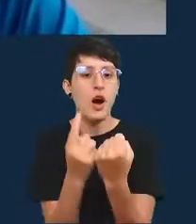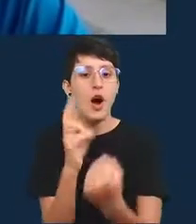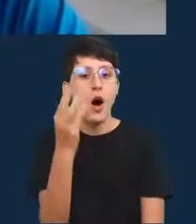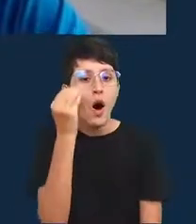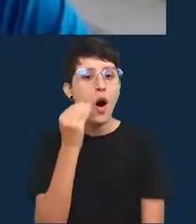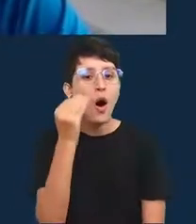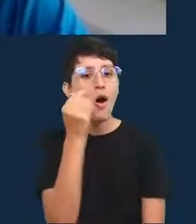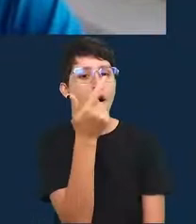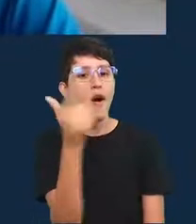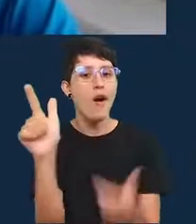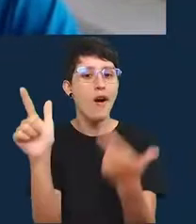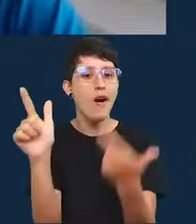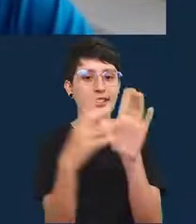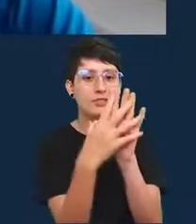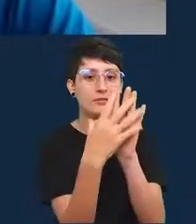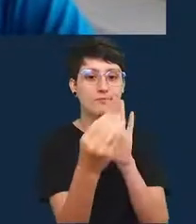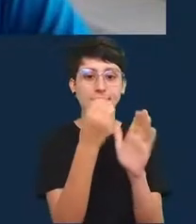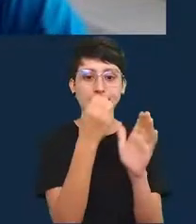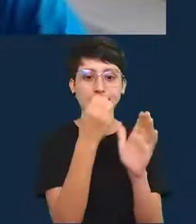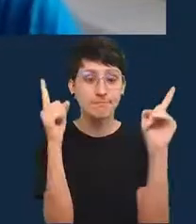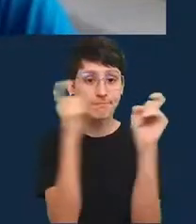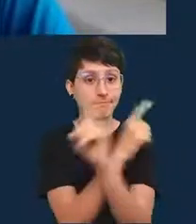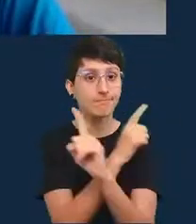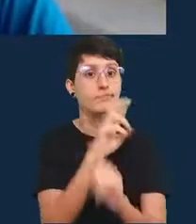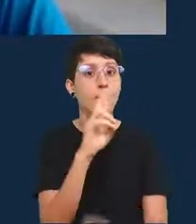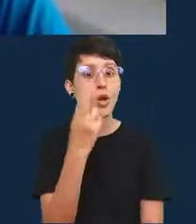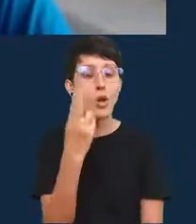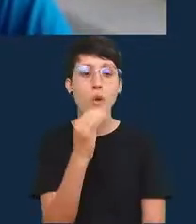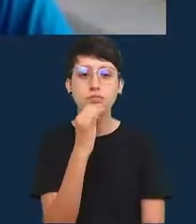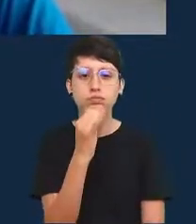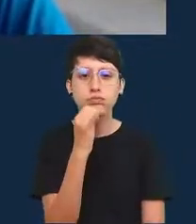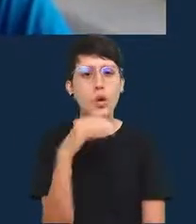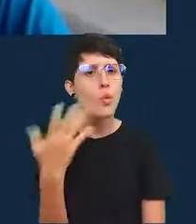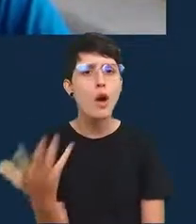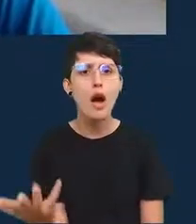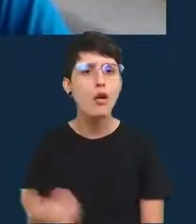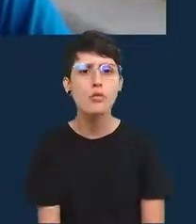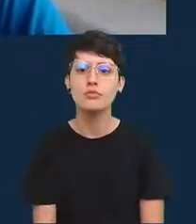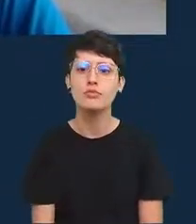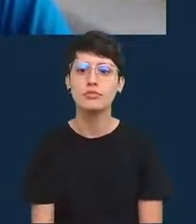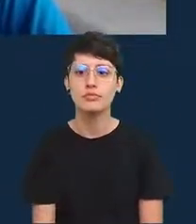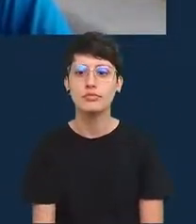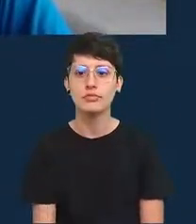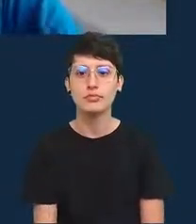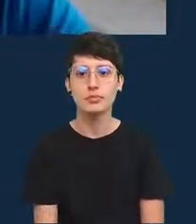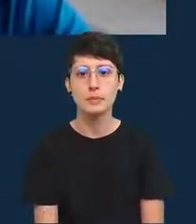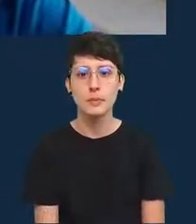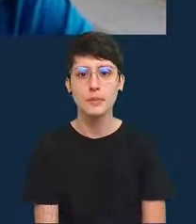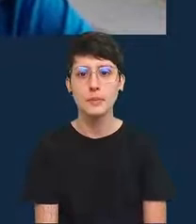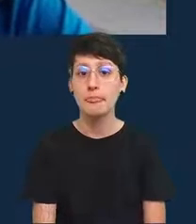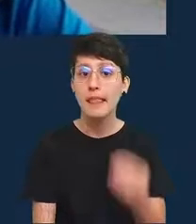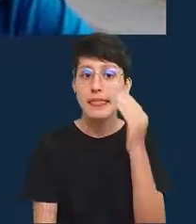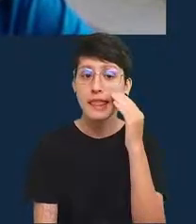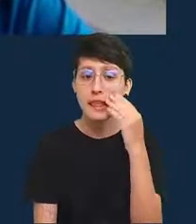modelos difíceis ou os modelos diferentes ou quais nós tentamos elasto